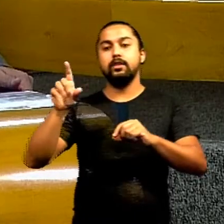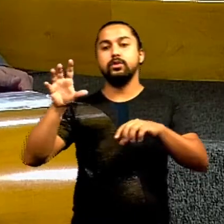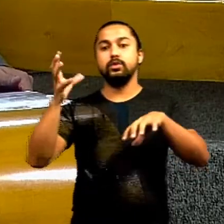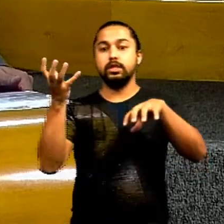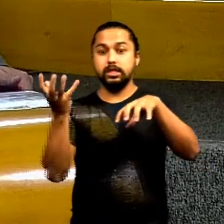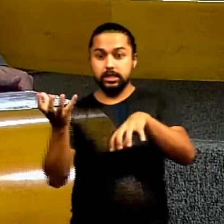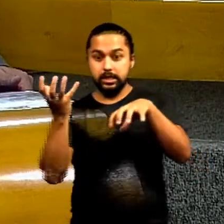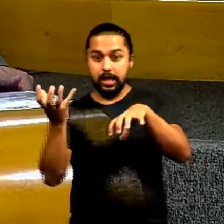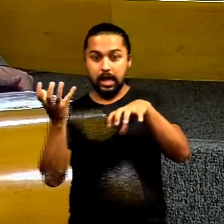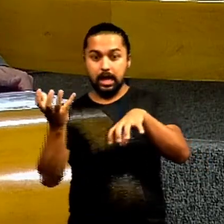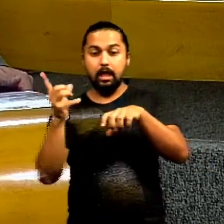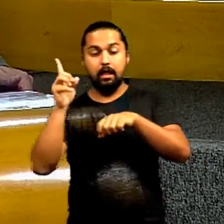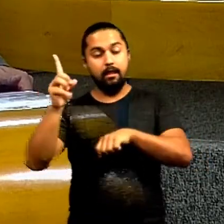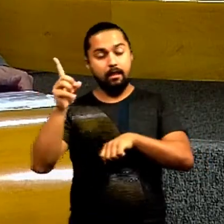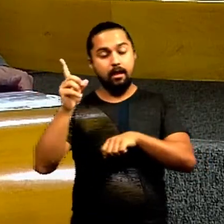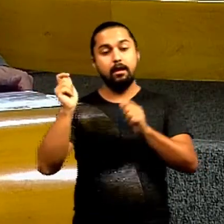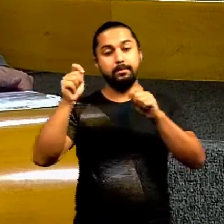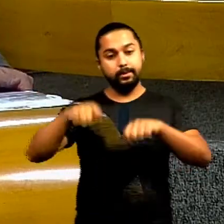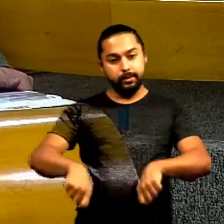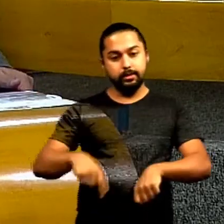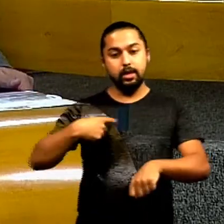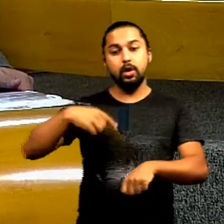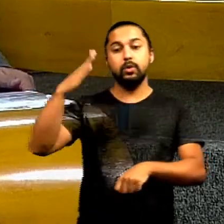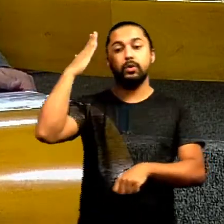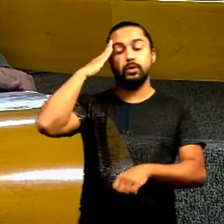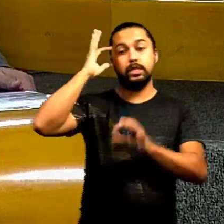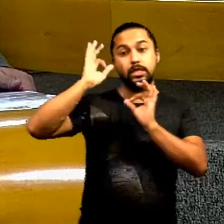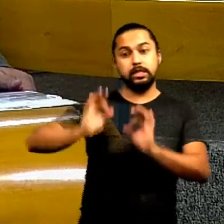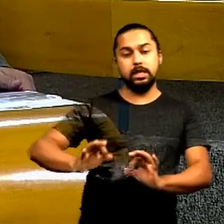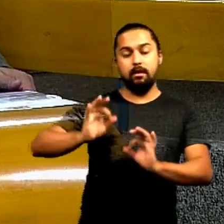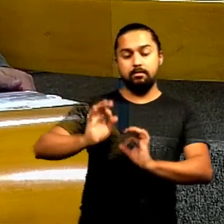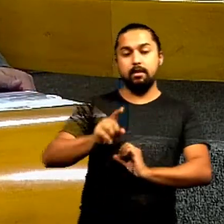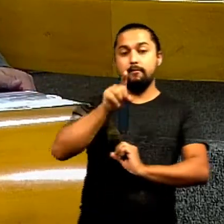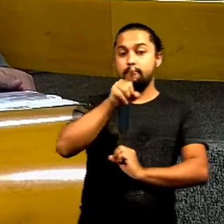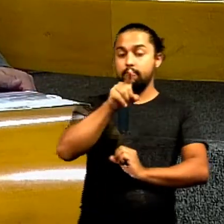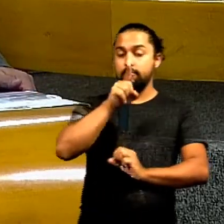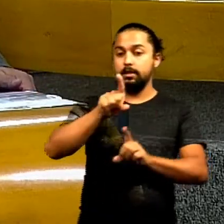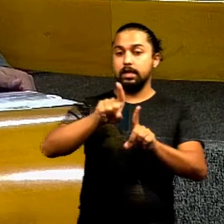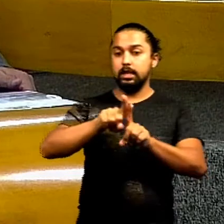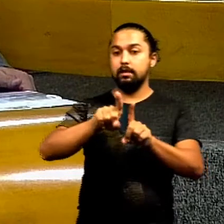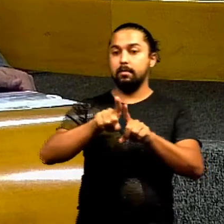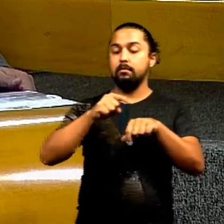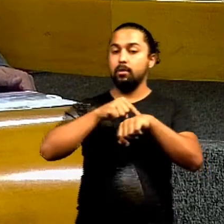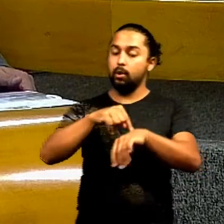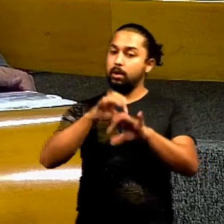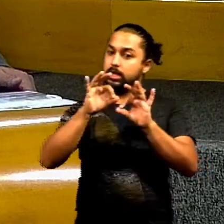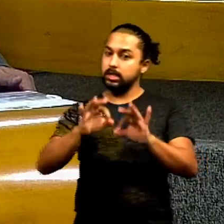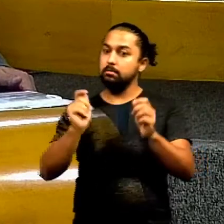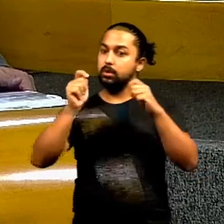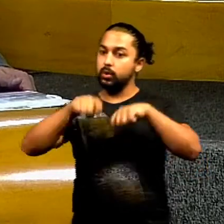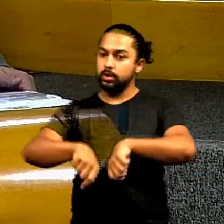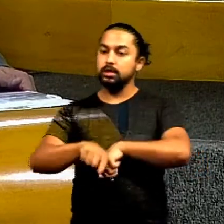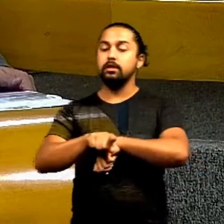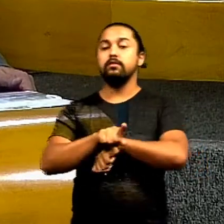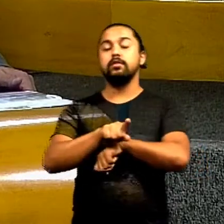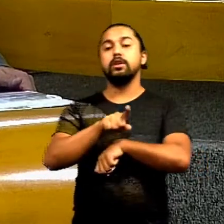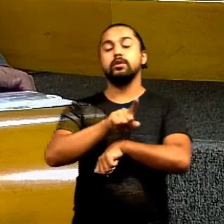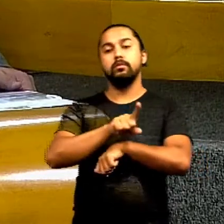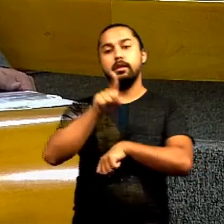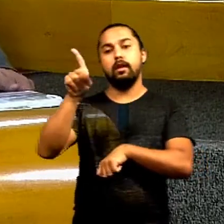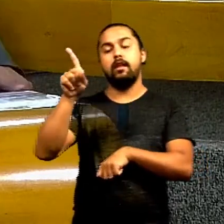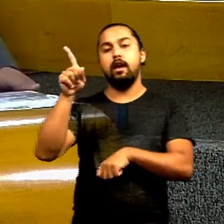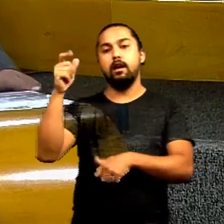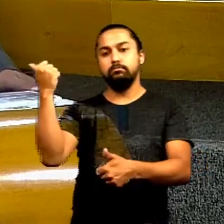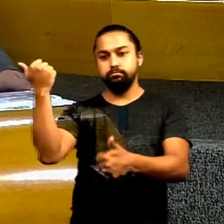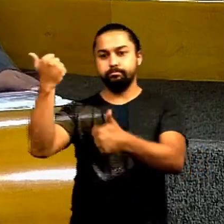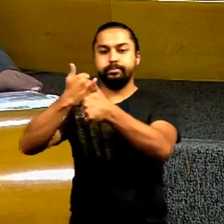excelência é primeiro suplente de senador e eu tenho certeza que em um momento ou outro seja qual for a situação vossa excelência